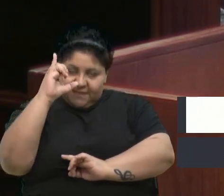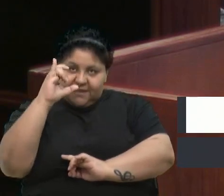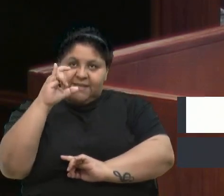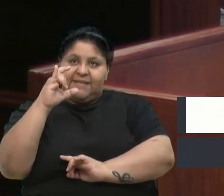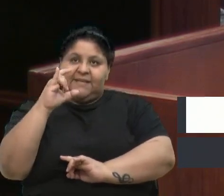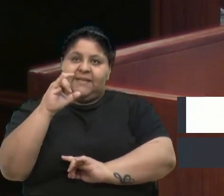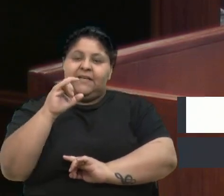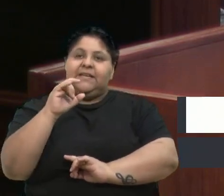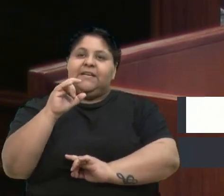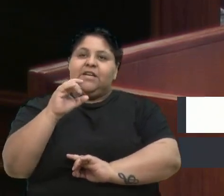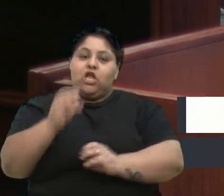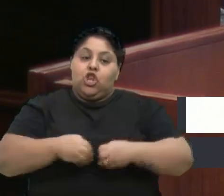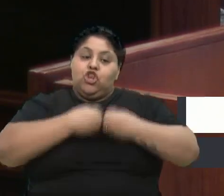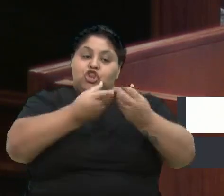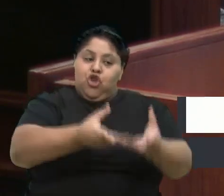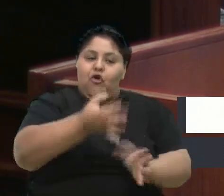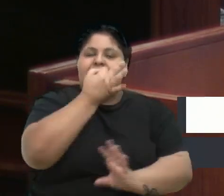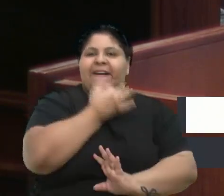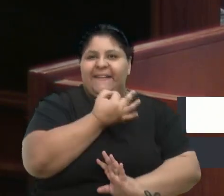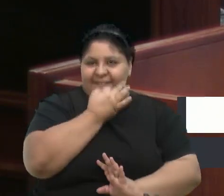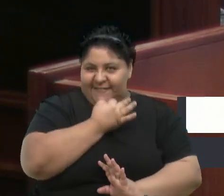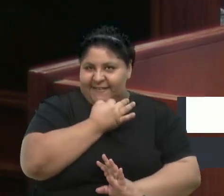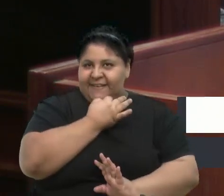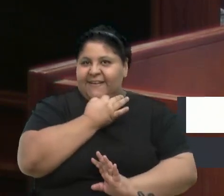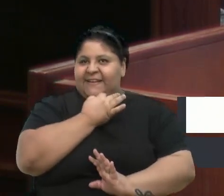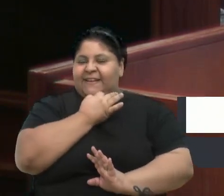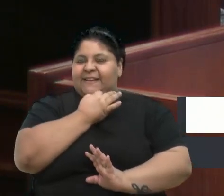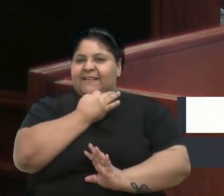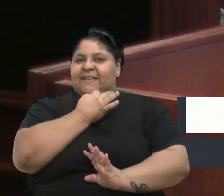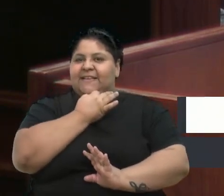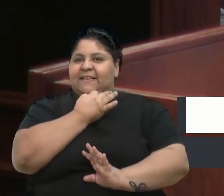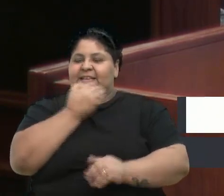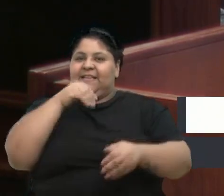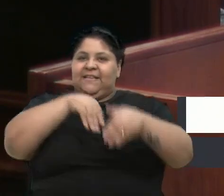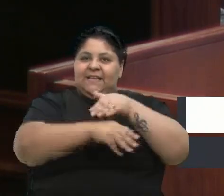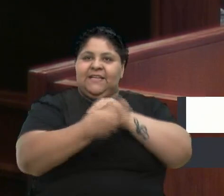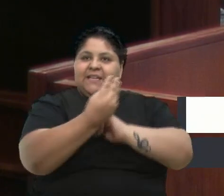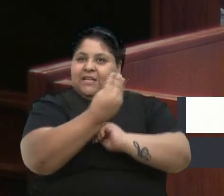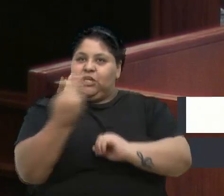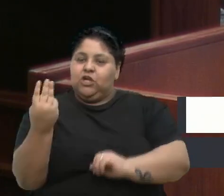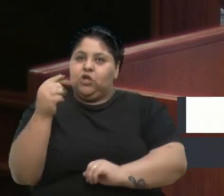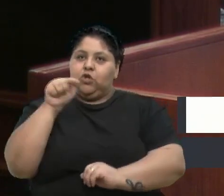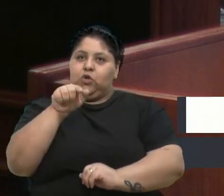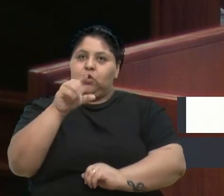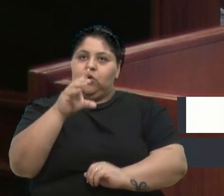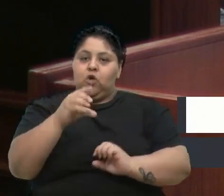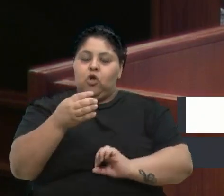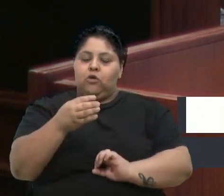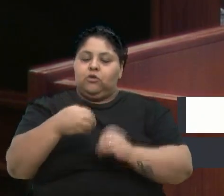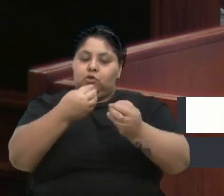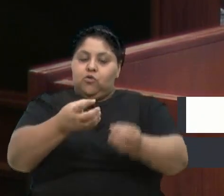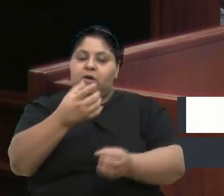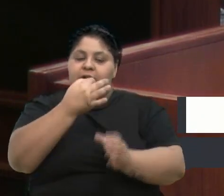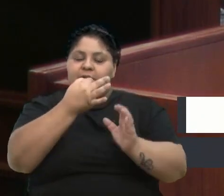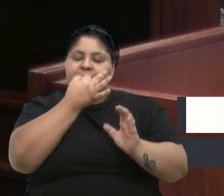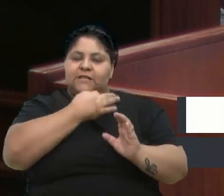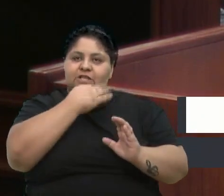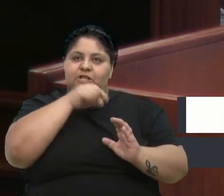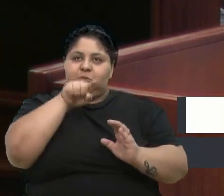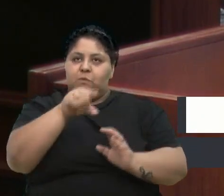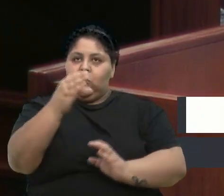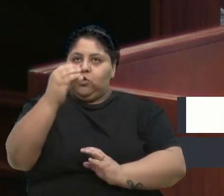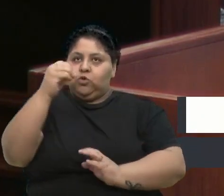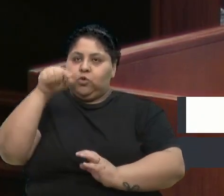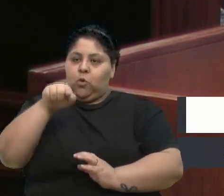arroba Doa Caxias, acessar nosso site, doacaxias.com.br, escolher uma